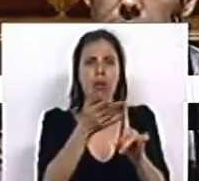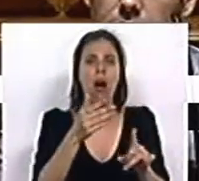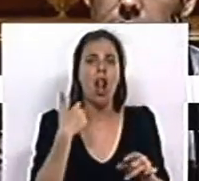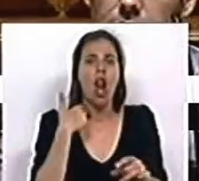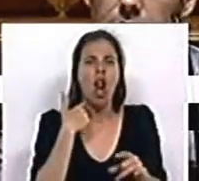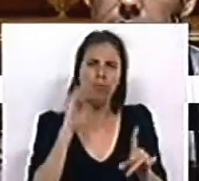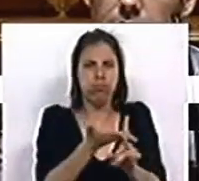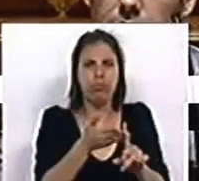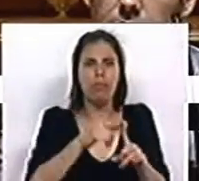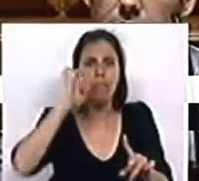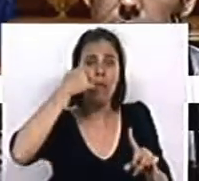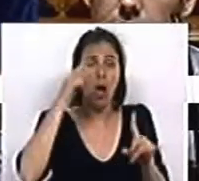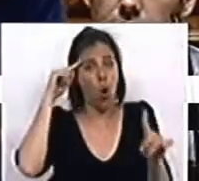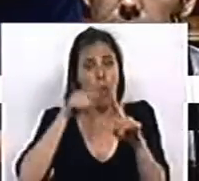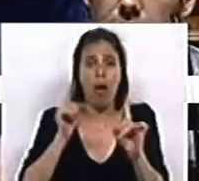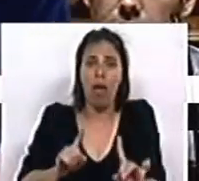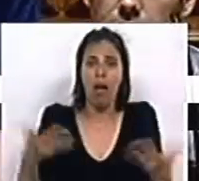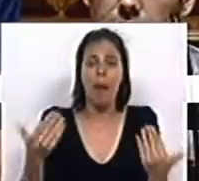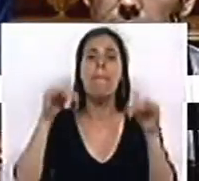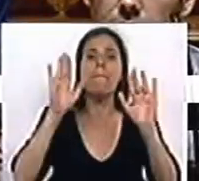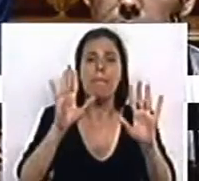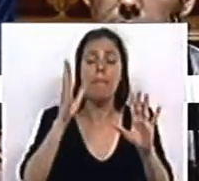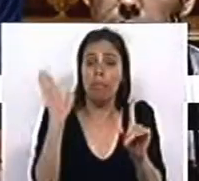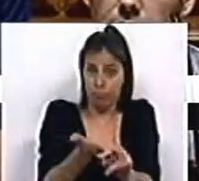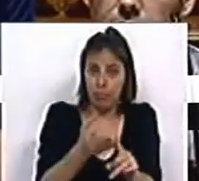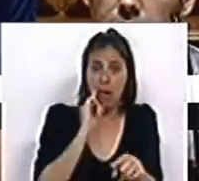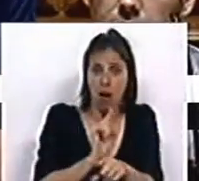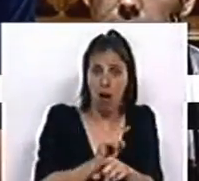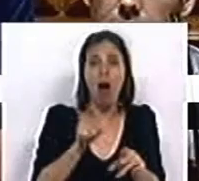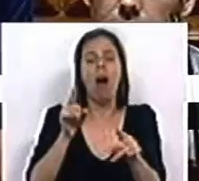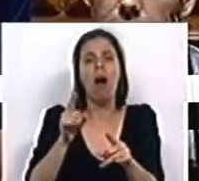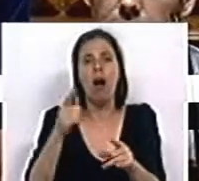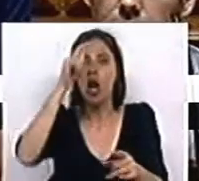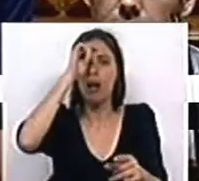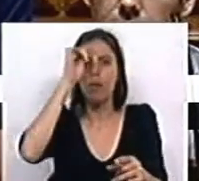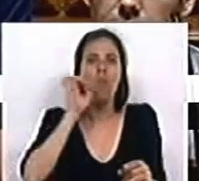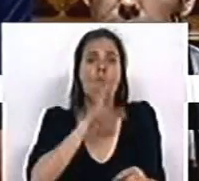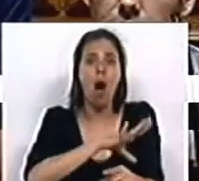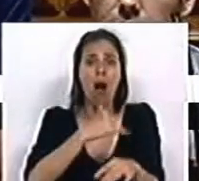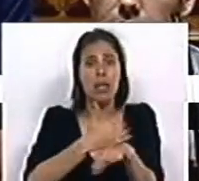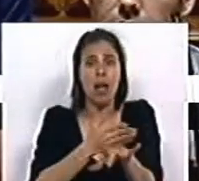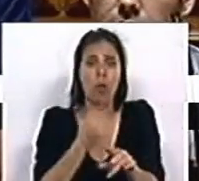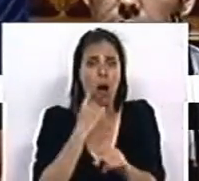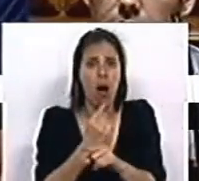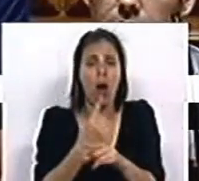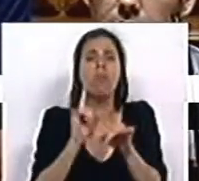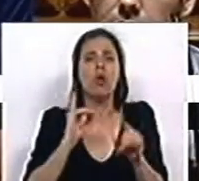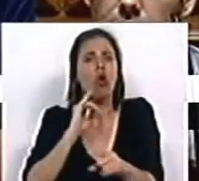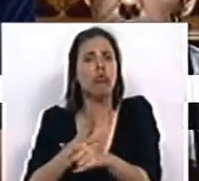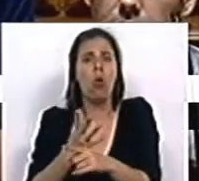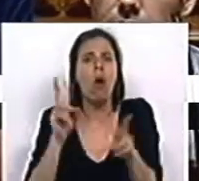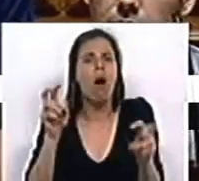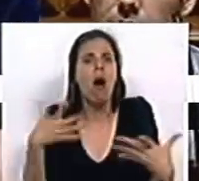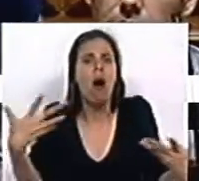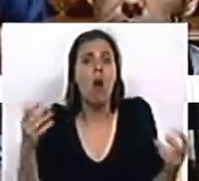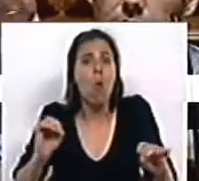os pequenos setores e é esse o objetivo. Não só se castigam estes setores, como se desrespeitam estes setores. Porque não há outra coisa